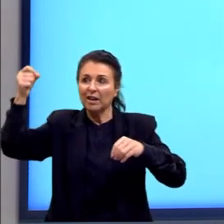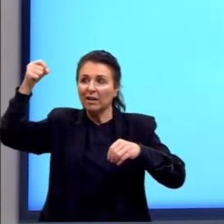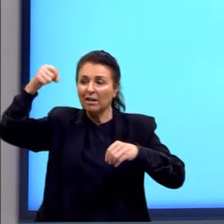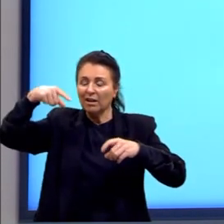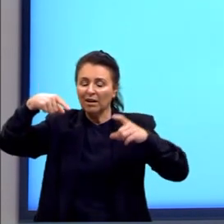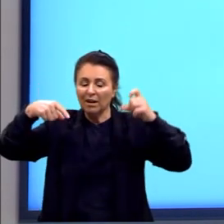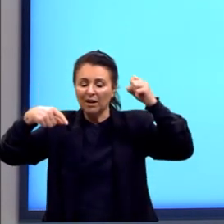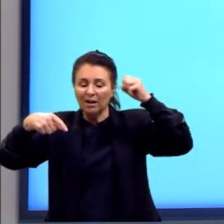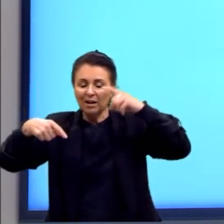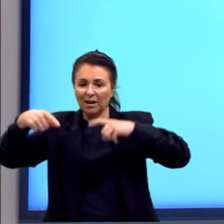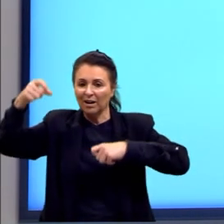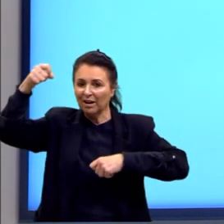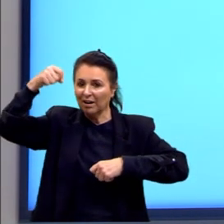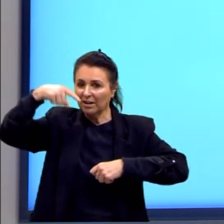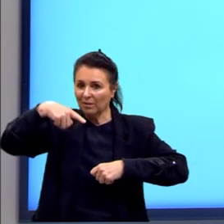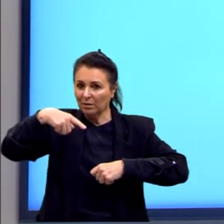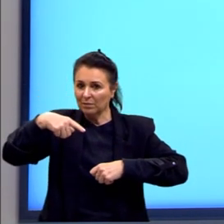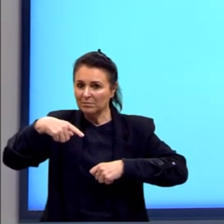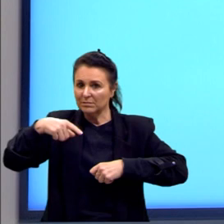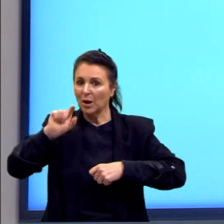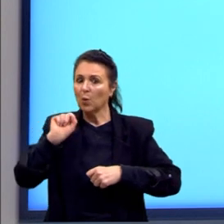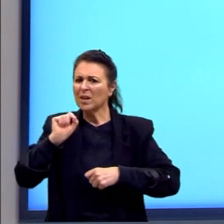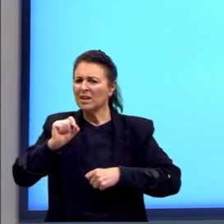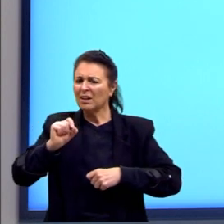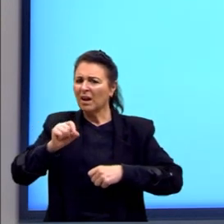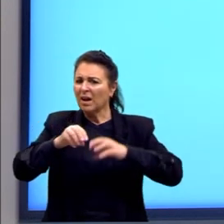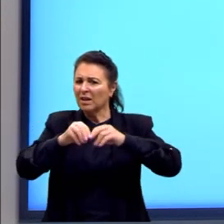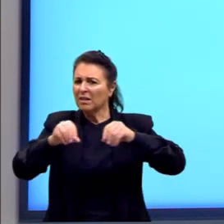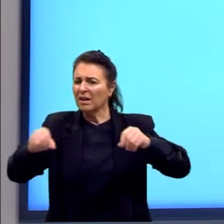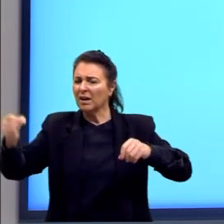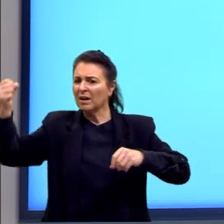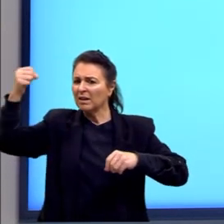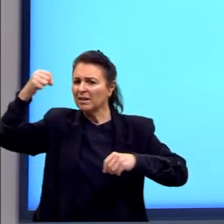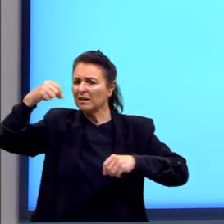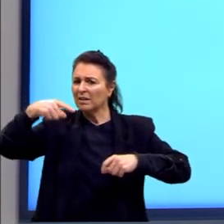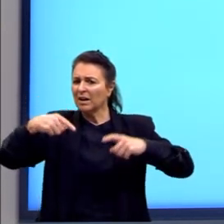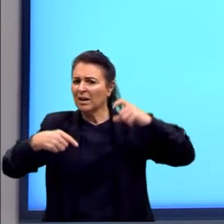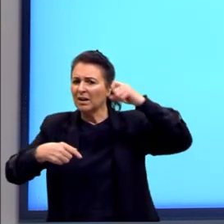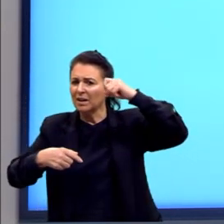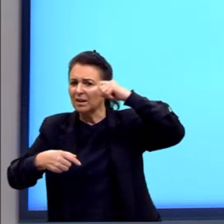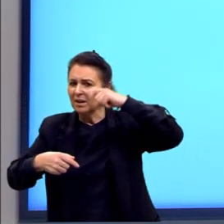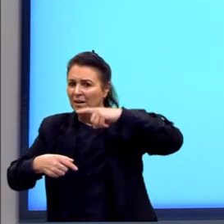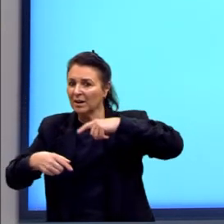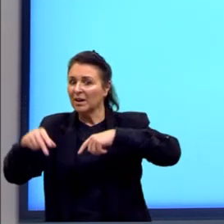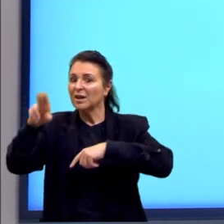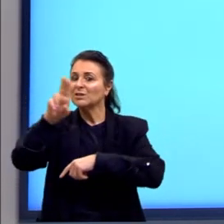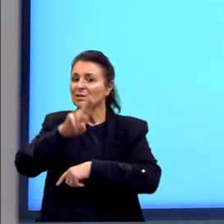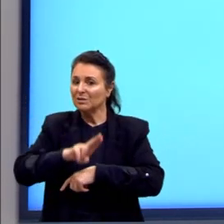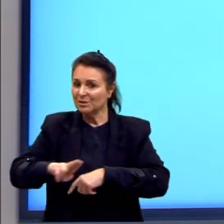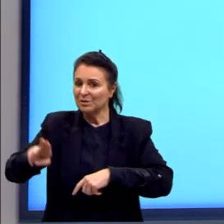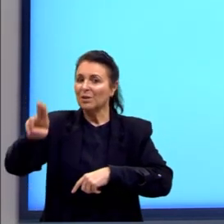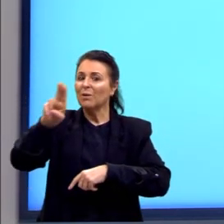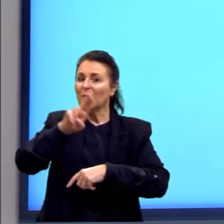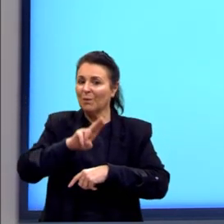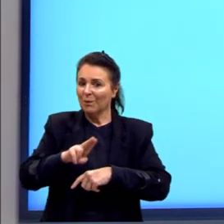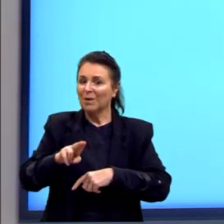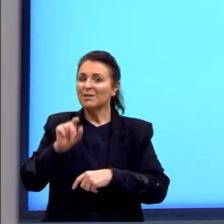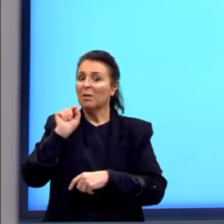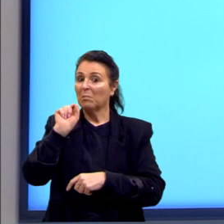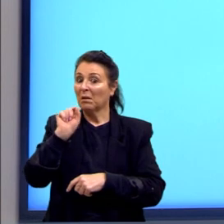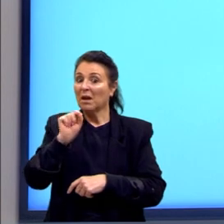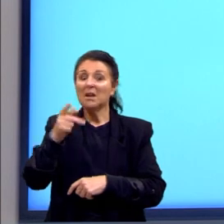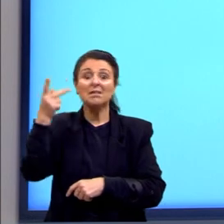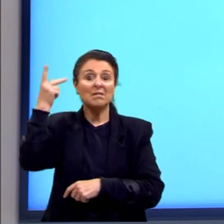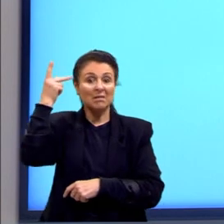garoa. Terra da garoa é um dos nomes que a gente usa para se referir a São